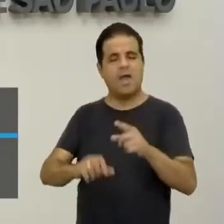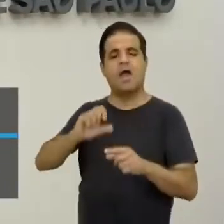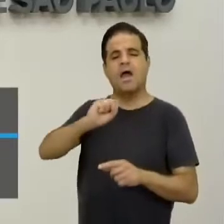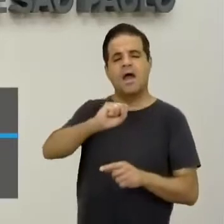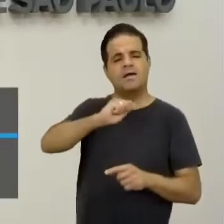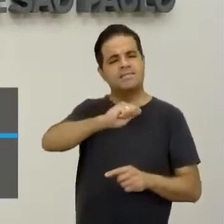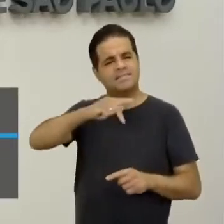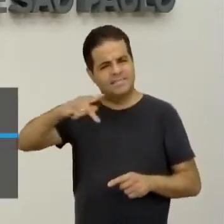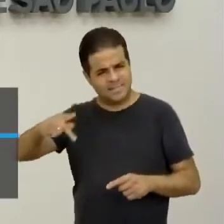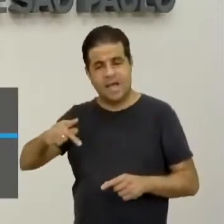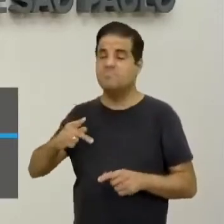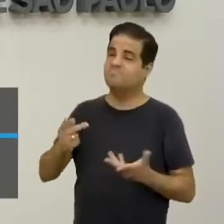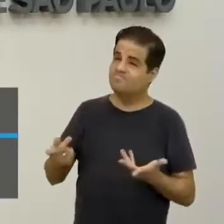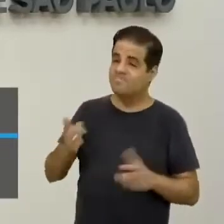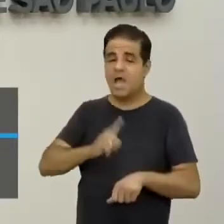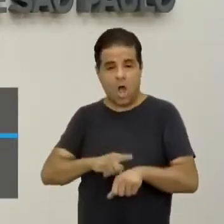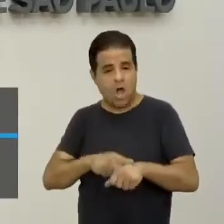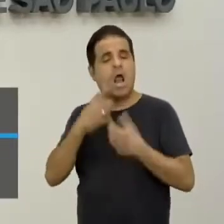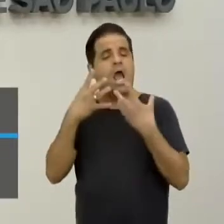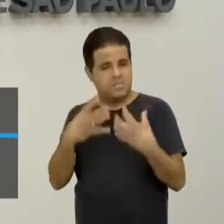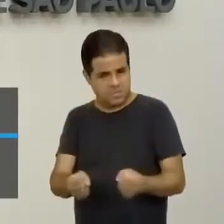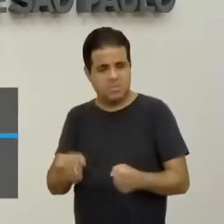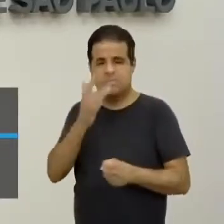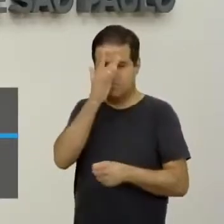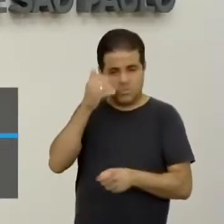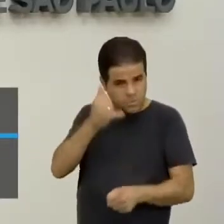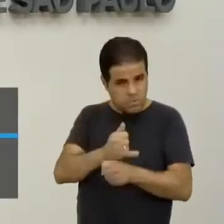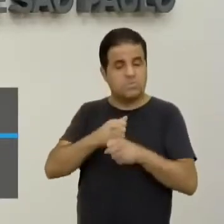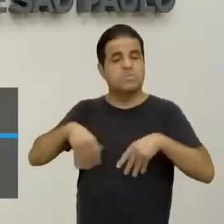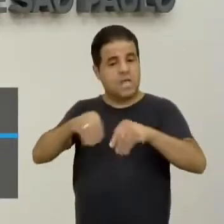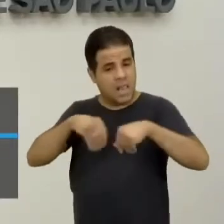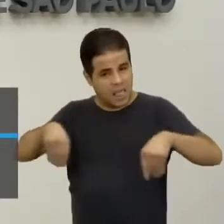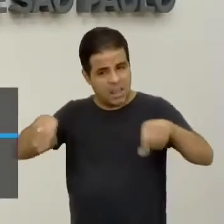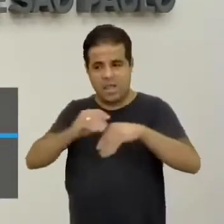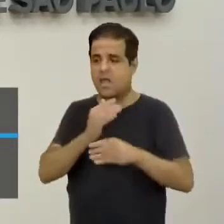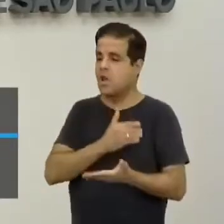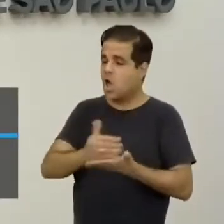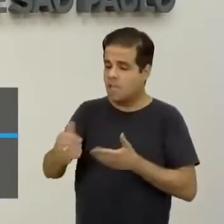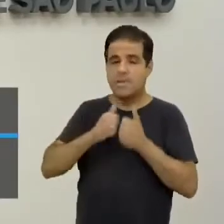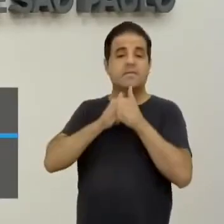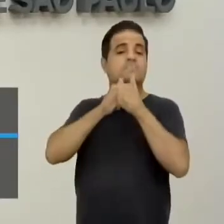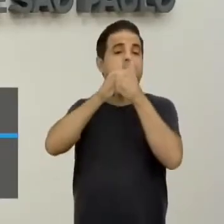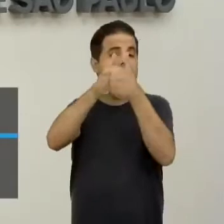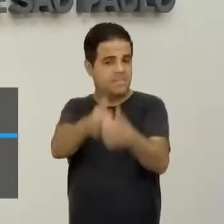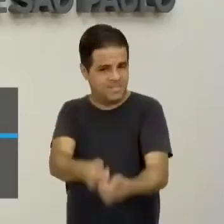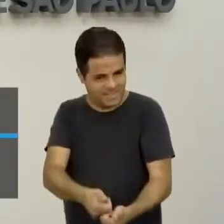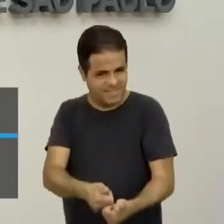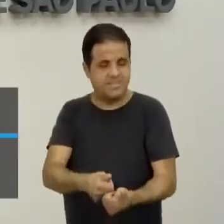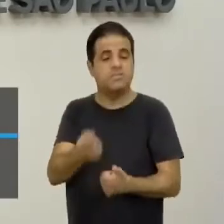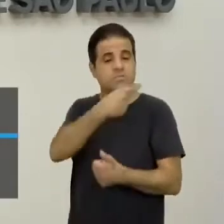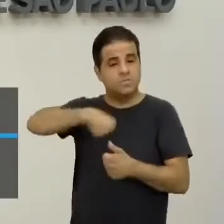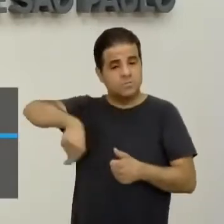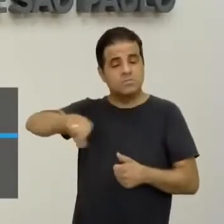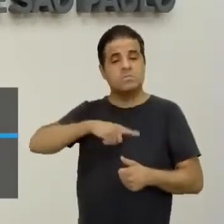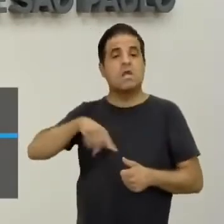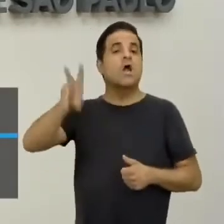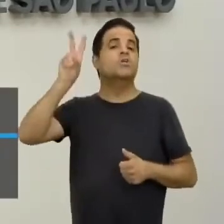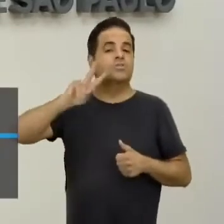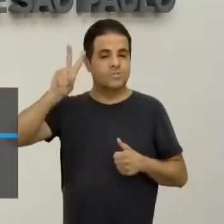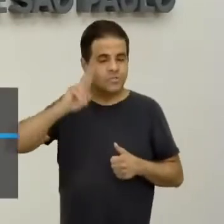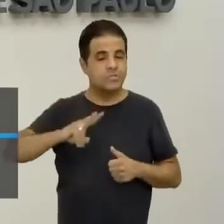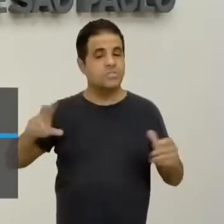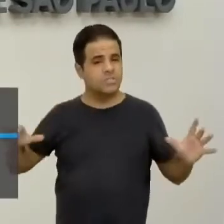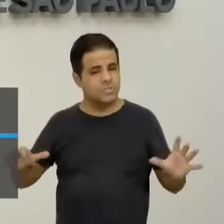começo foi até aceita ali pelo proprietário daquela terra, ela começa a ser perseguida. Então, gente tem assim, a história